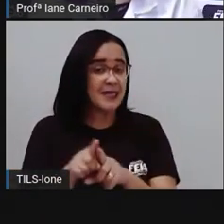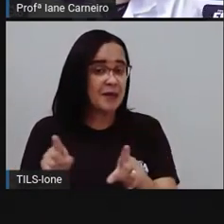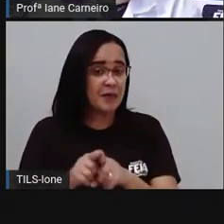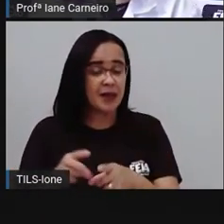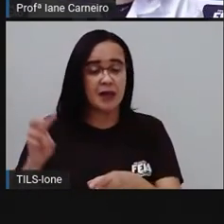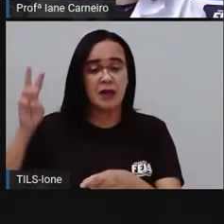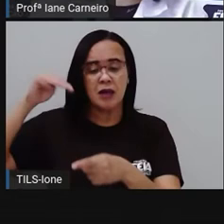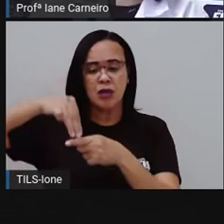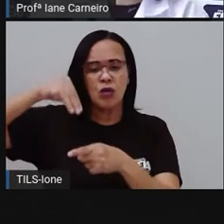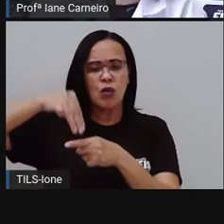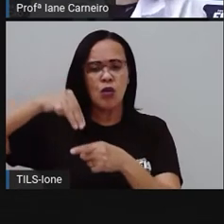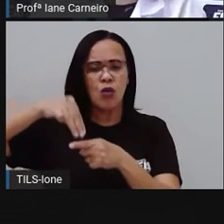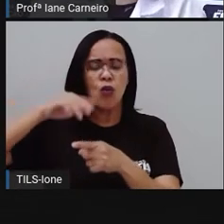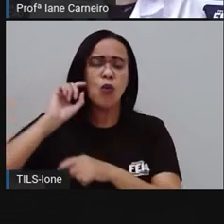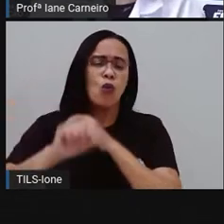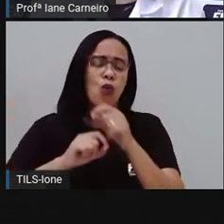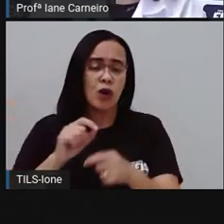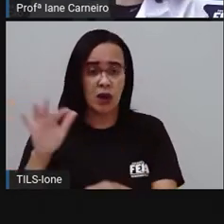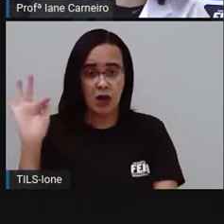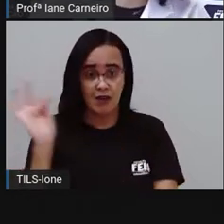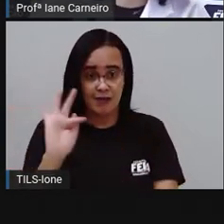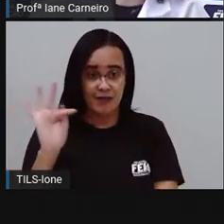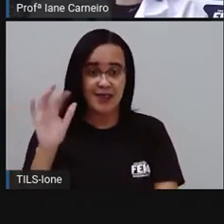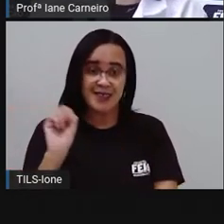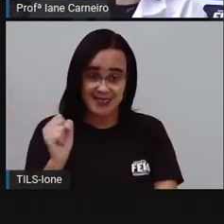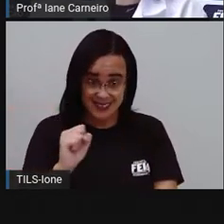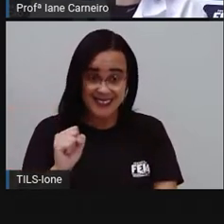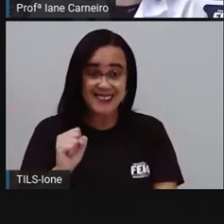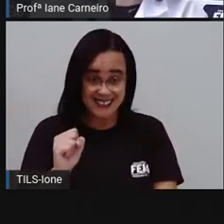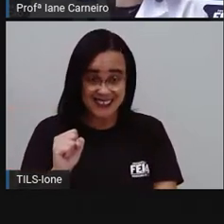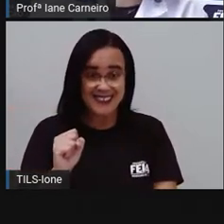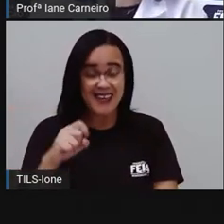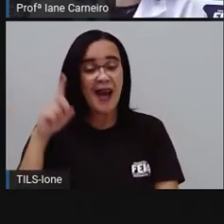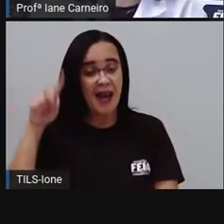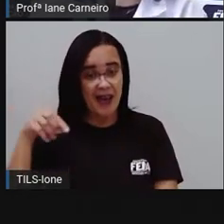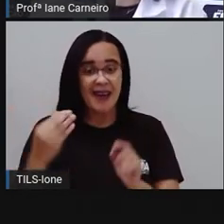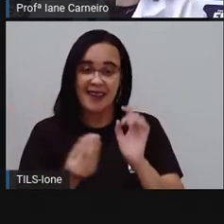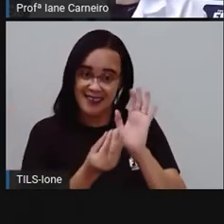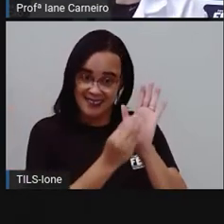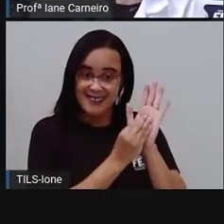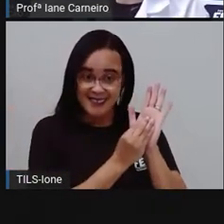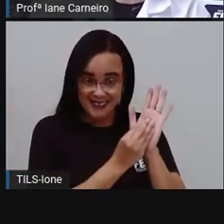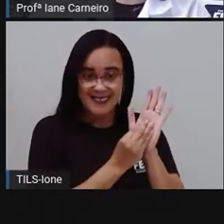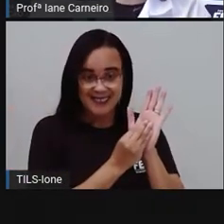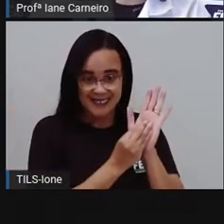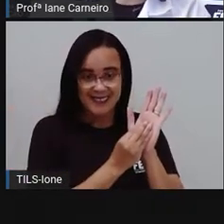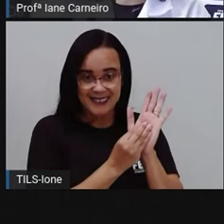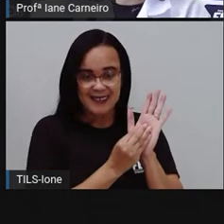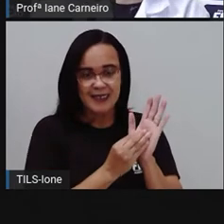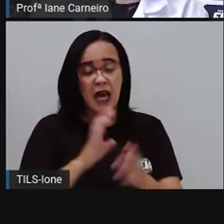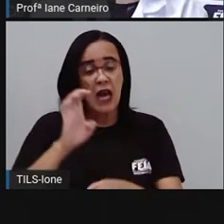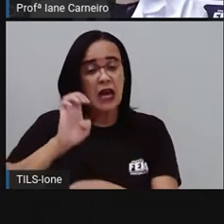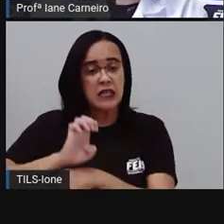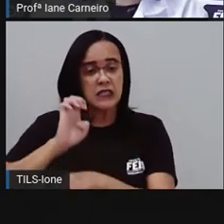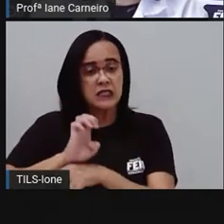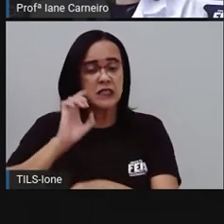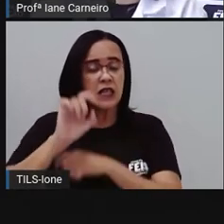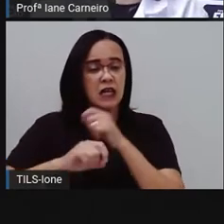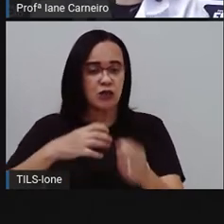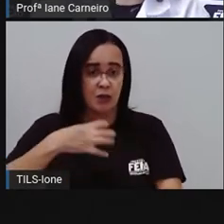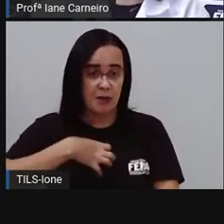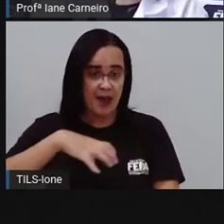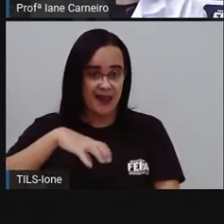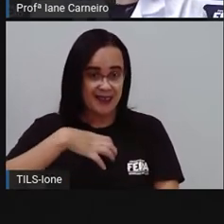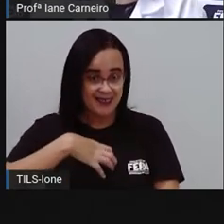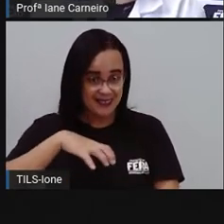né? O nosso município é Feira de Santana, então, precisa escrever o nome Feira de Santana. O estado, Bahia. Então,